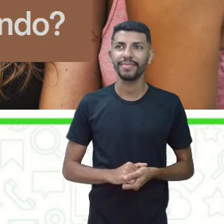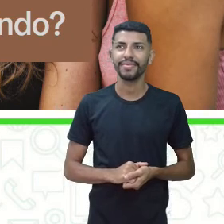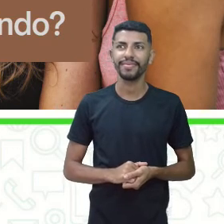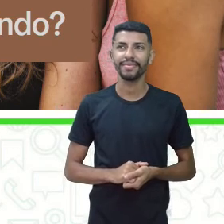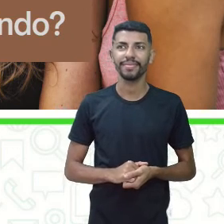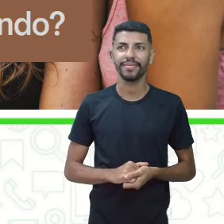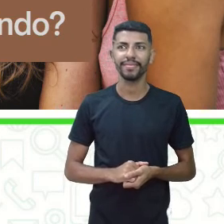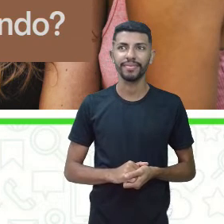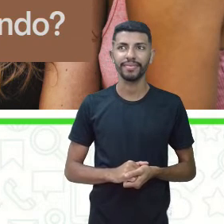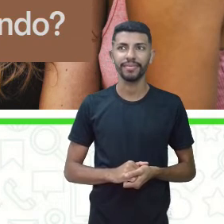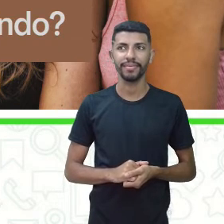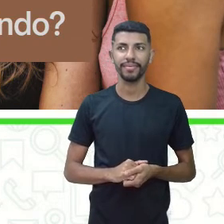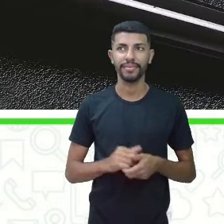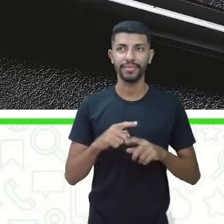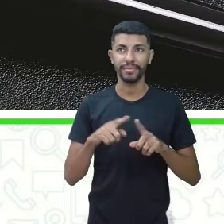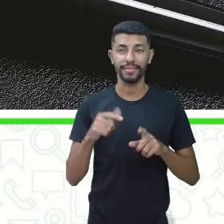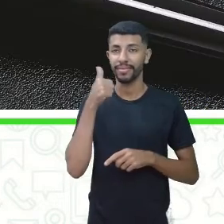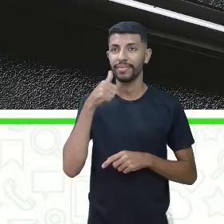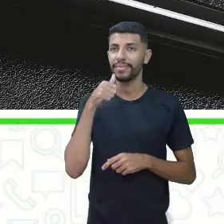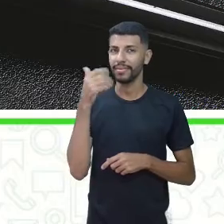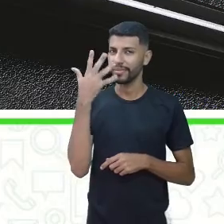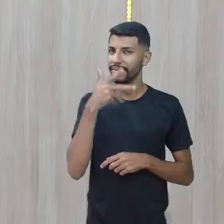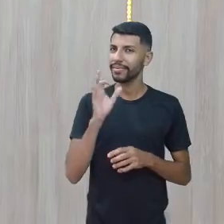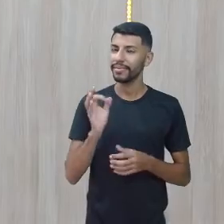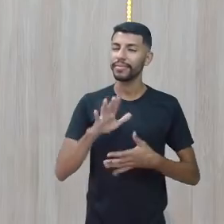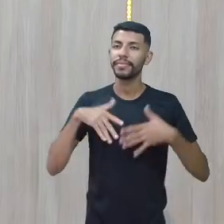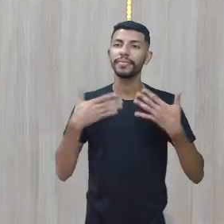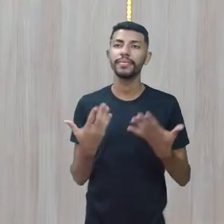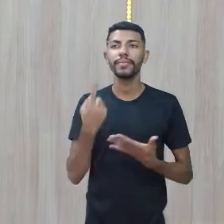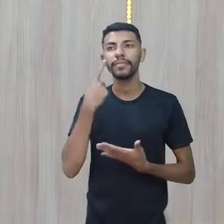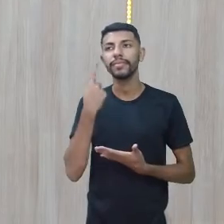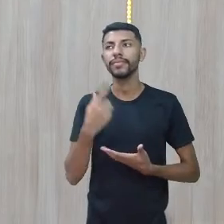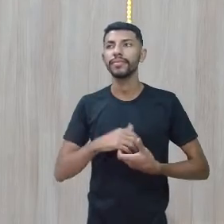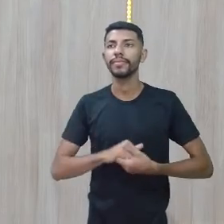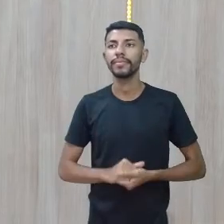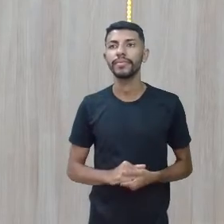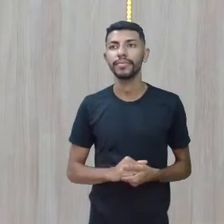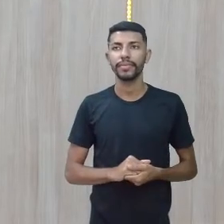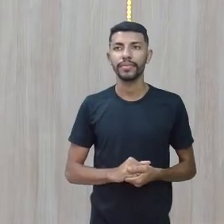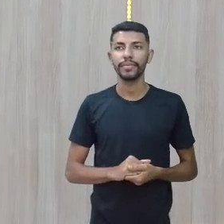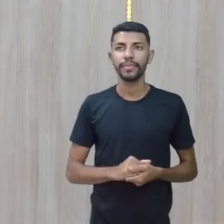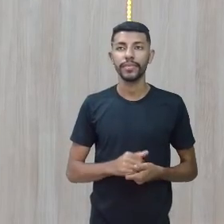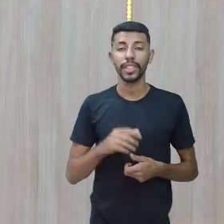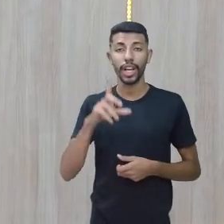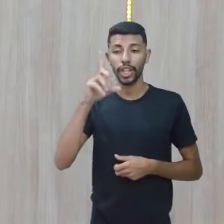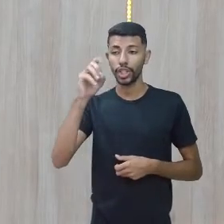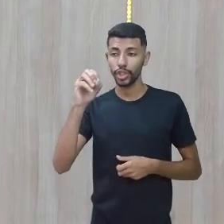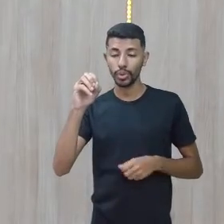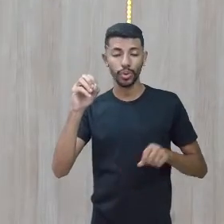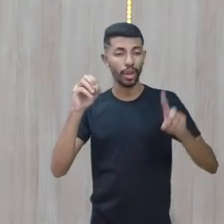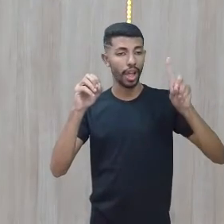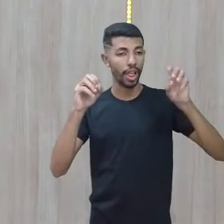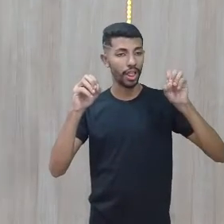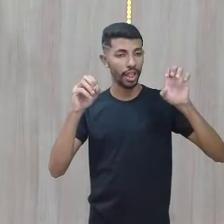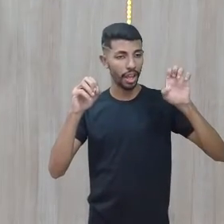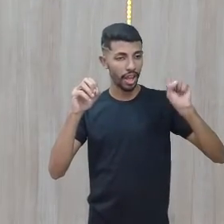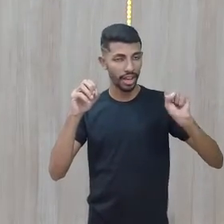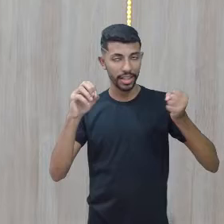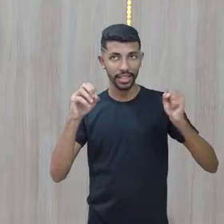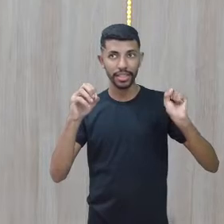E as meninas são os gatinhos, né? Pois é, gente. Do e das também. Dois situações.